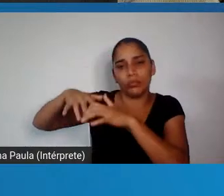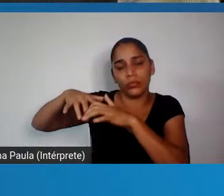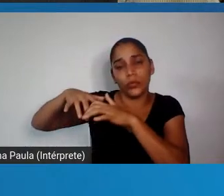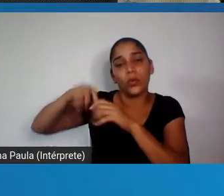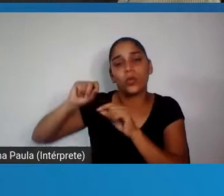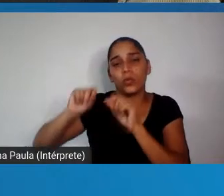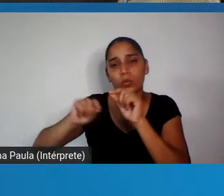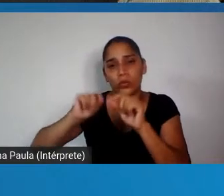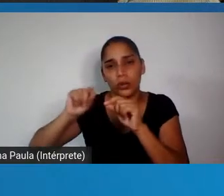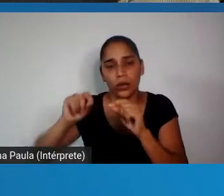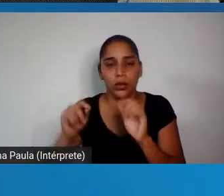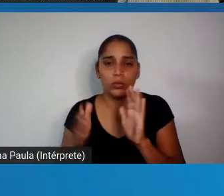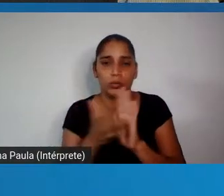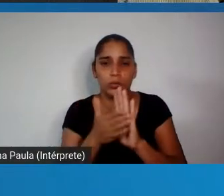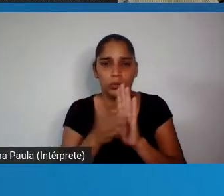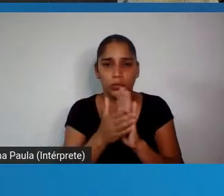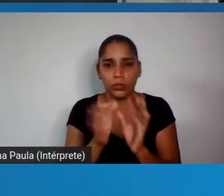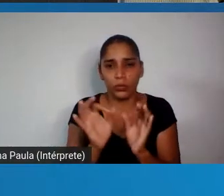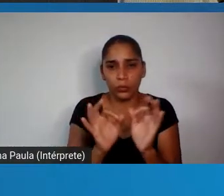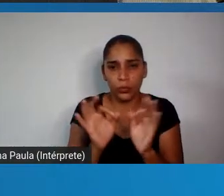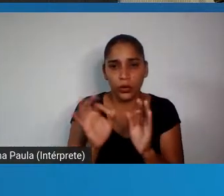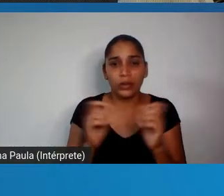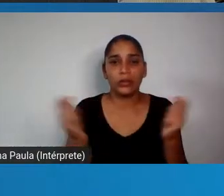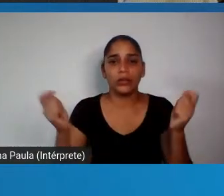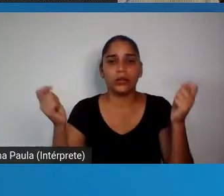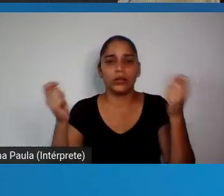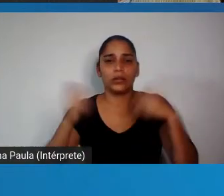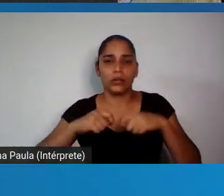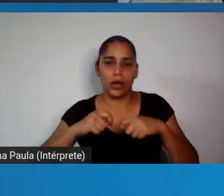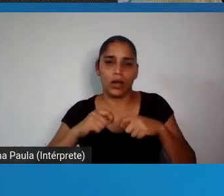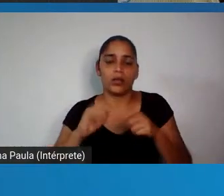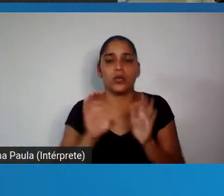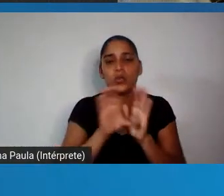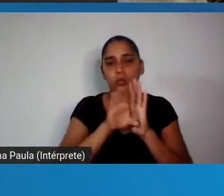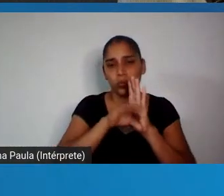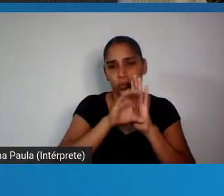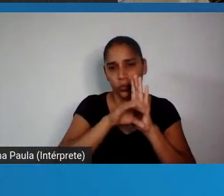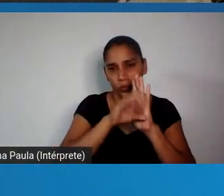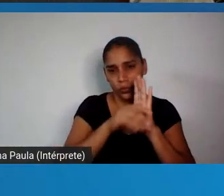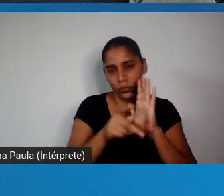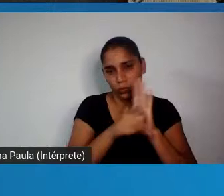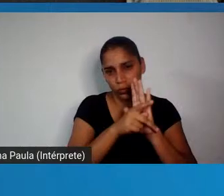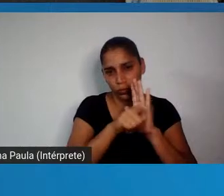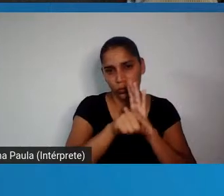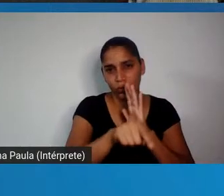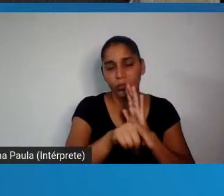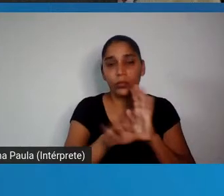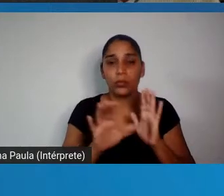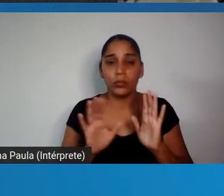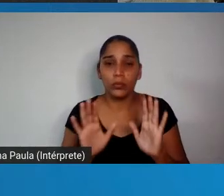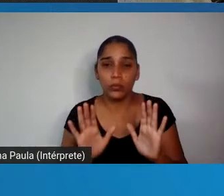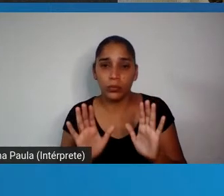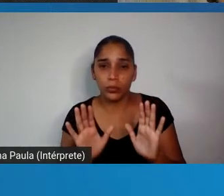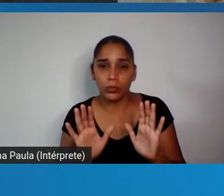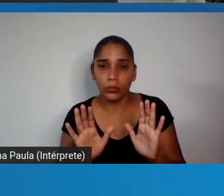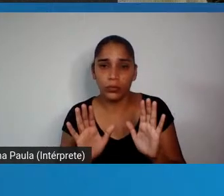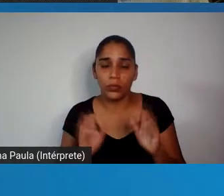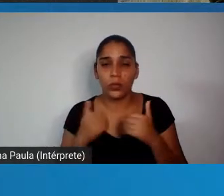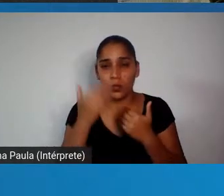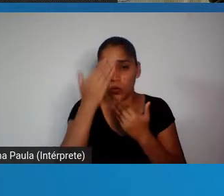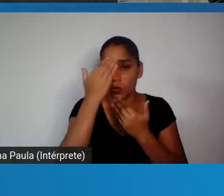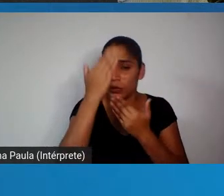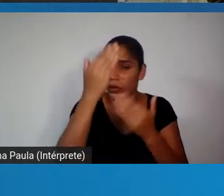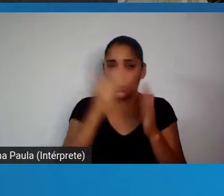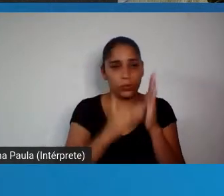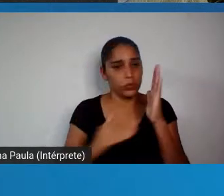um projeto que permita um certo consenso. Mas, não sei se é, muito obrigado, Rei, por tudo.